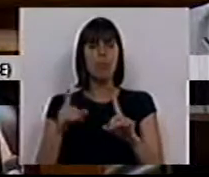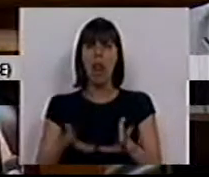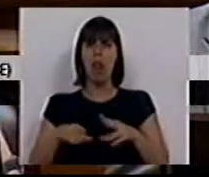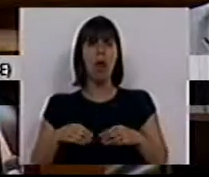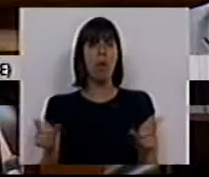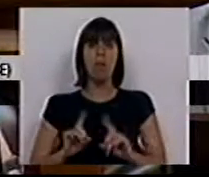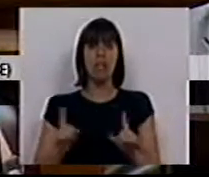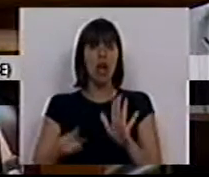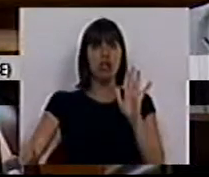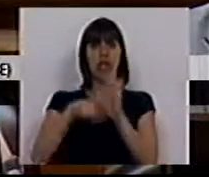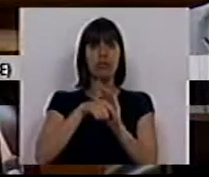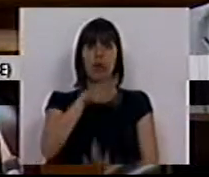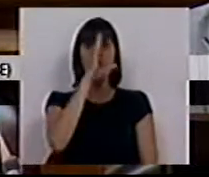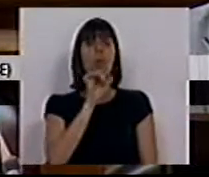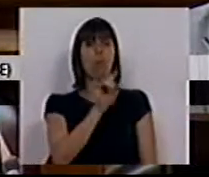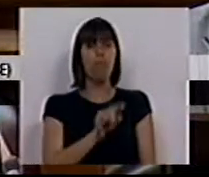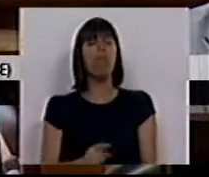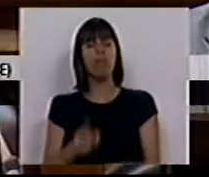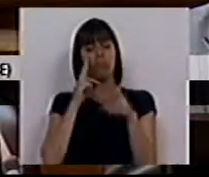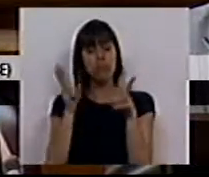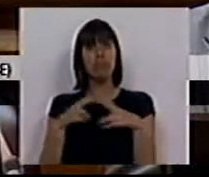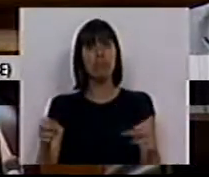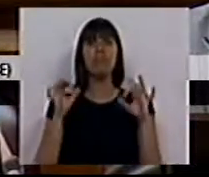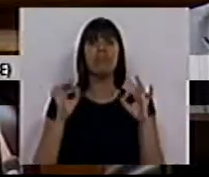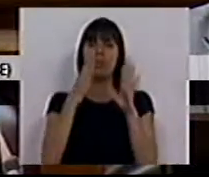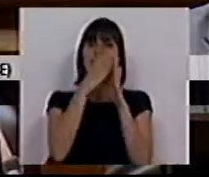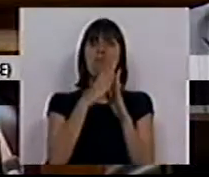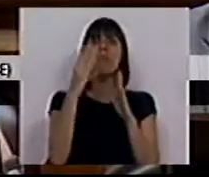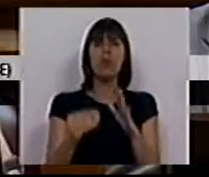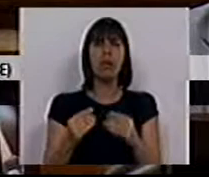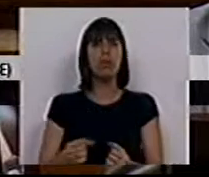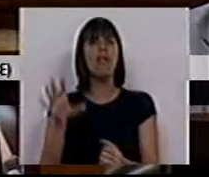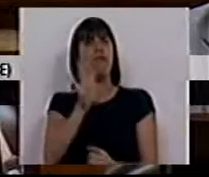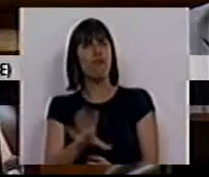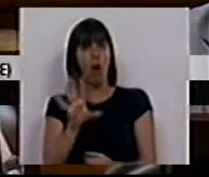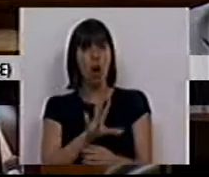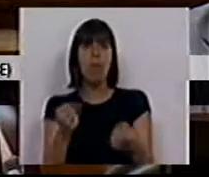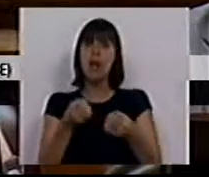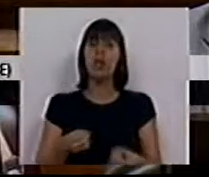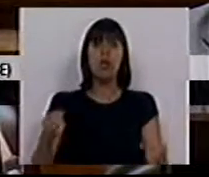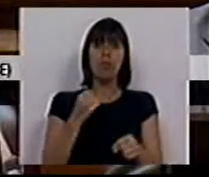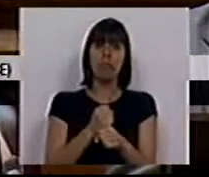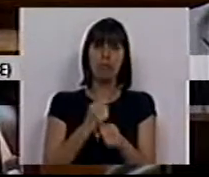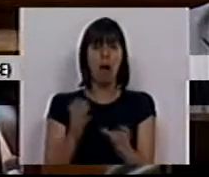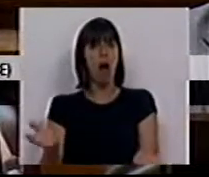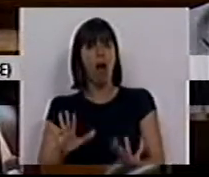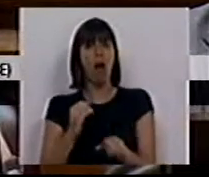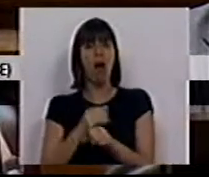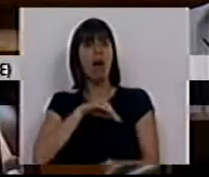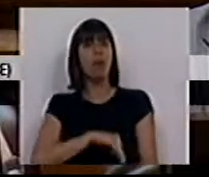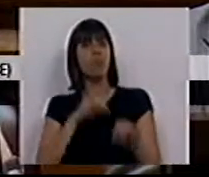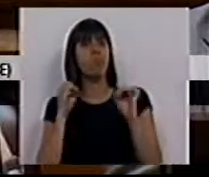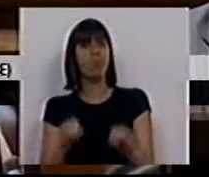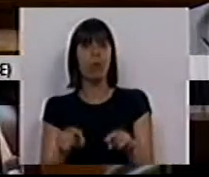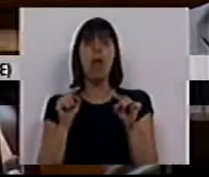de não aceitar a chantagem do Governo e encontrar modelos, formas, para que nenhum trabalhador esteja a trabalhar sem